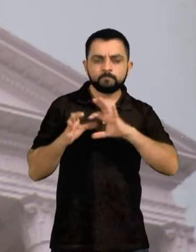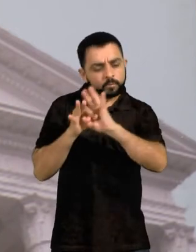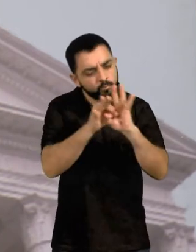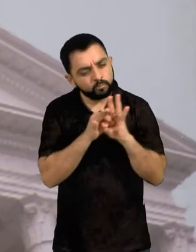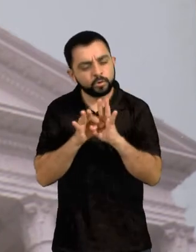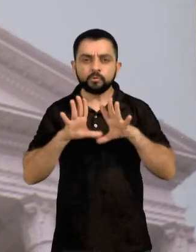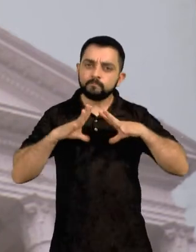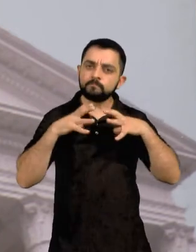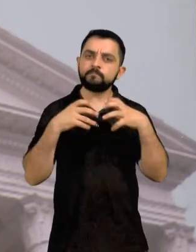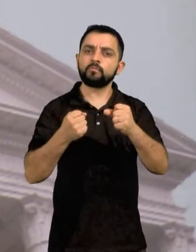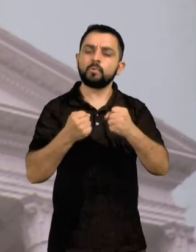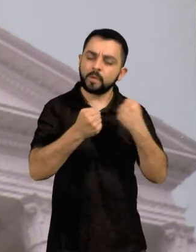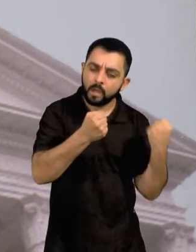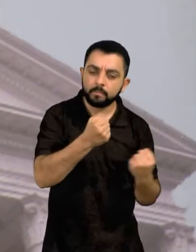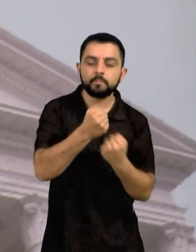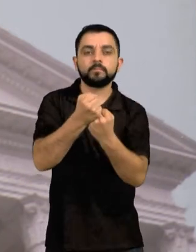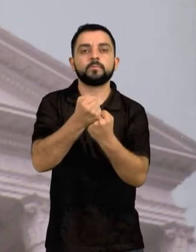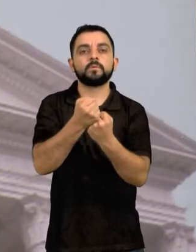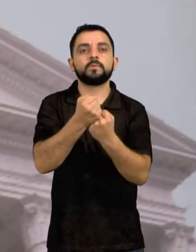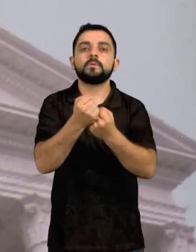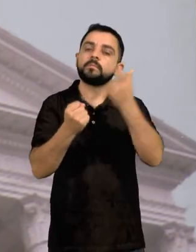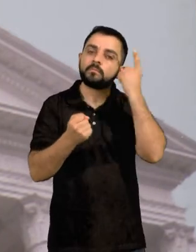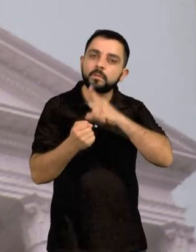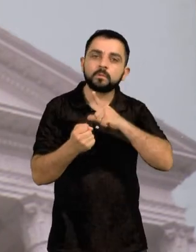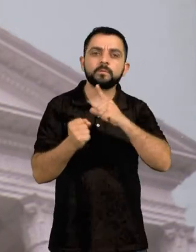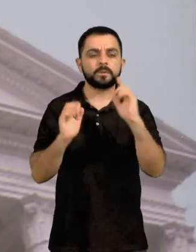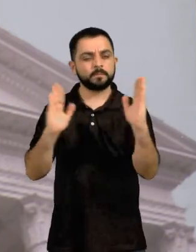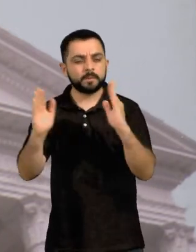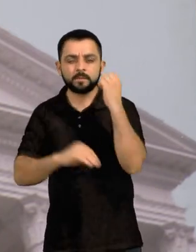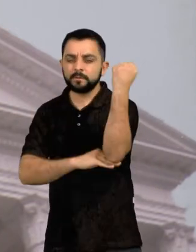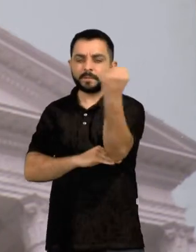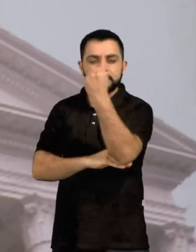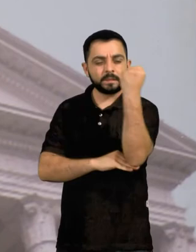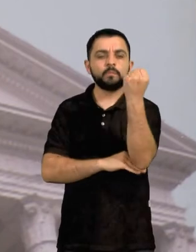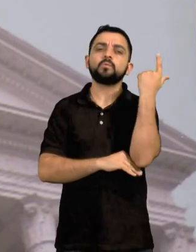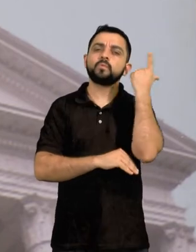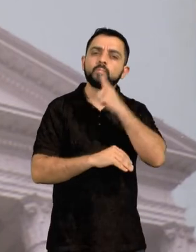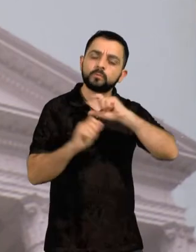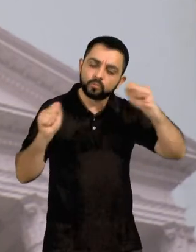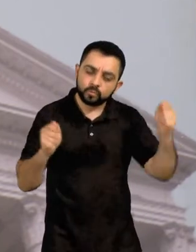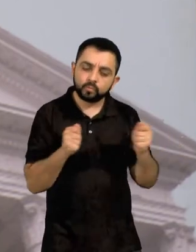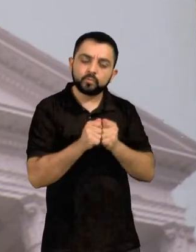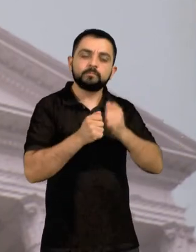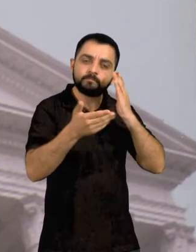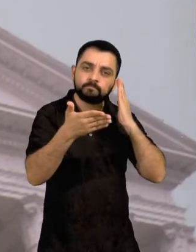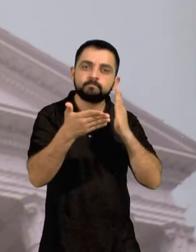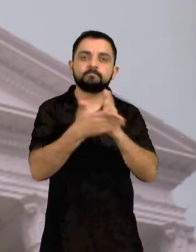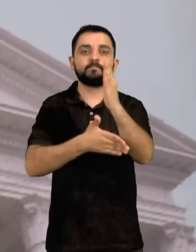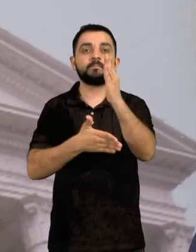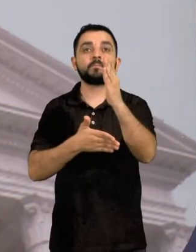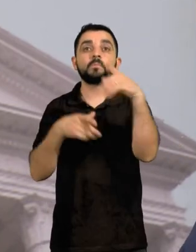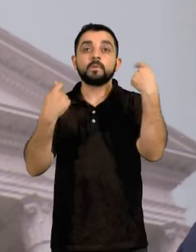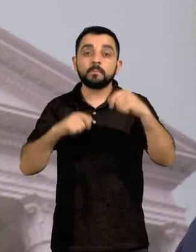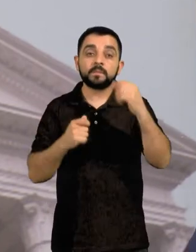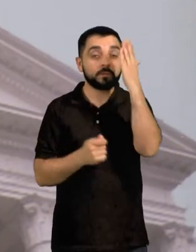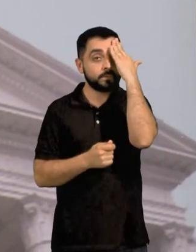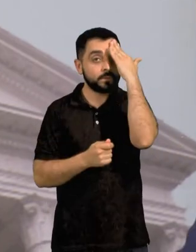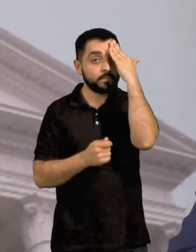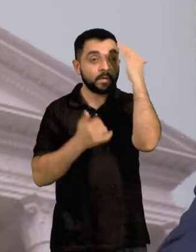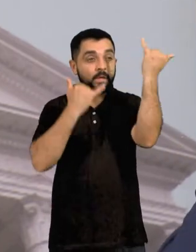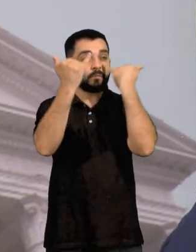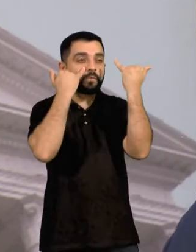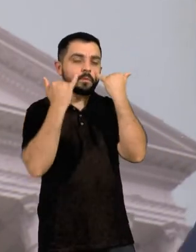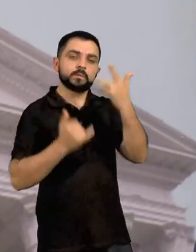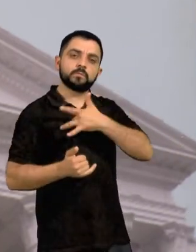nunca. Para atravessarmos juntos essa grave crise, devemos ter a sobriedade de nos orientarmos pelas informações